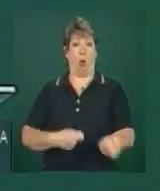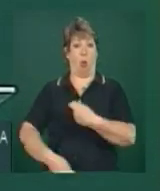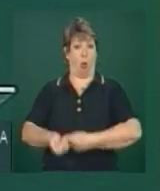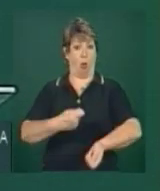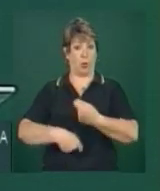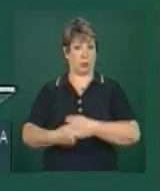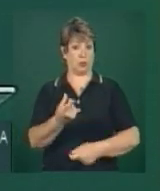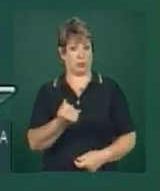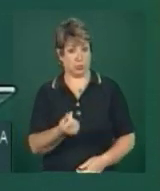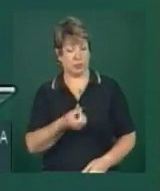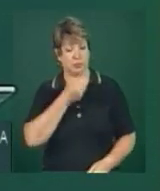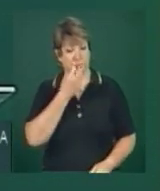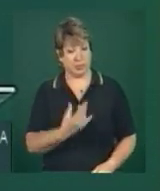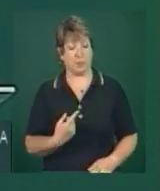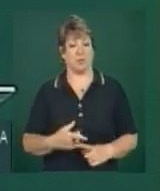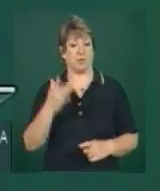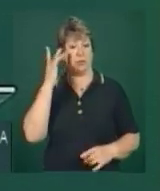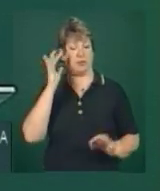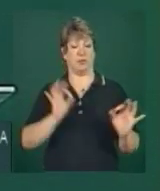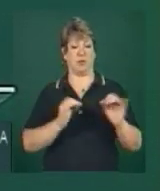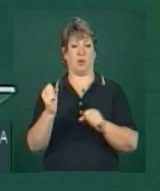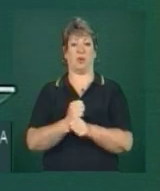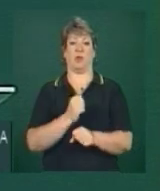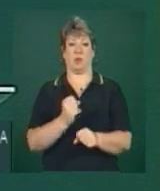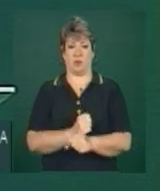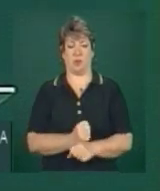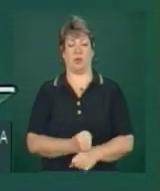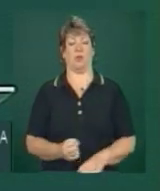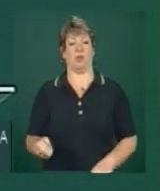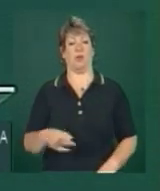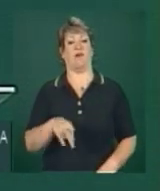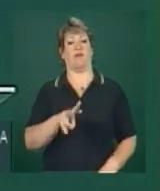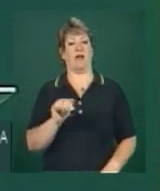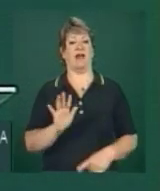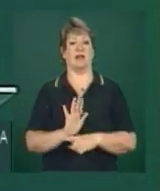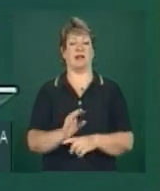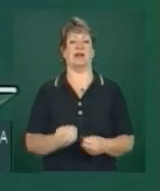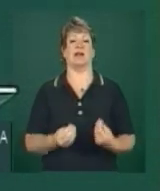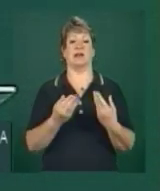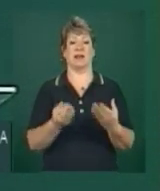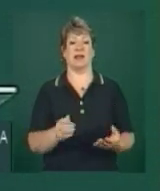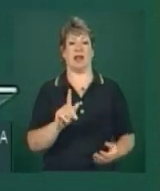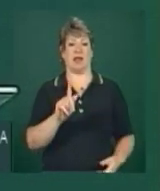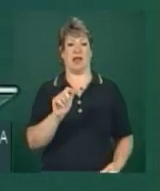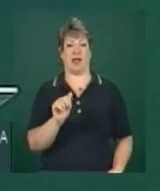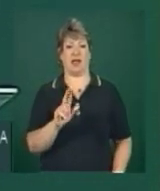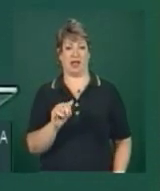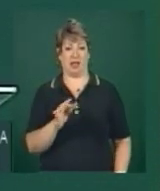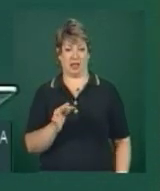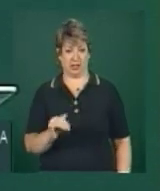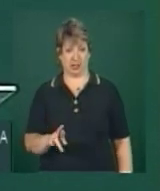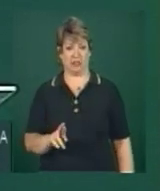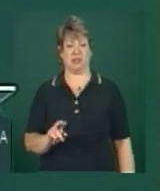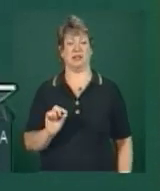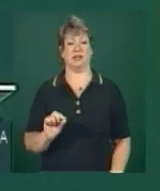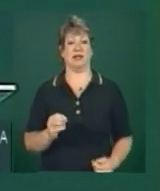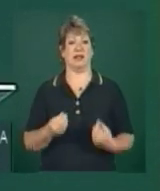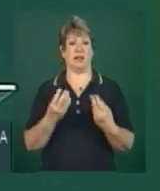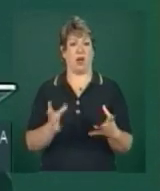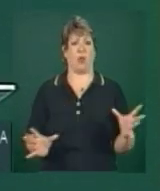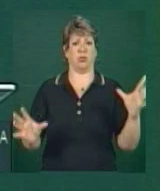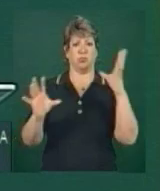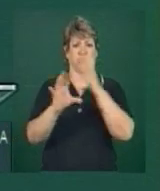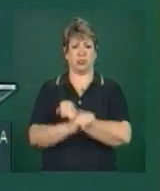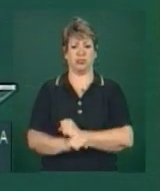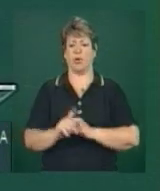muito mais moderna. Vai garantir que um imenso volume